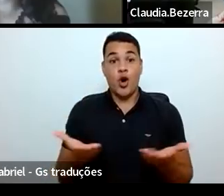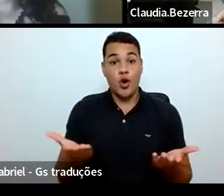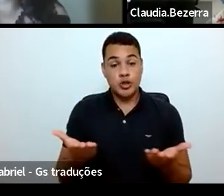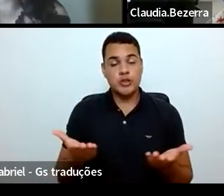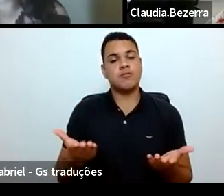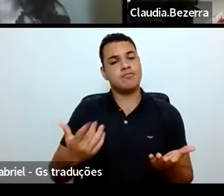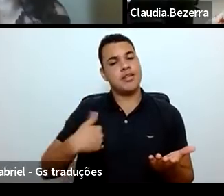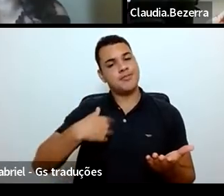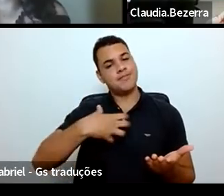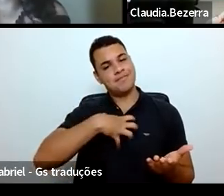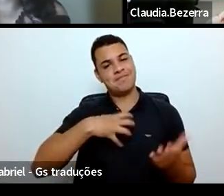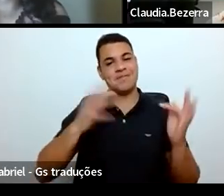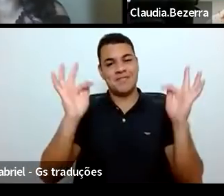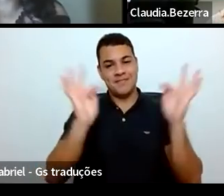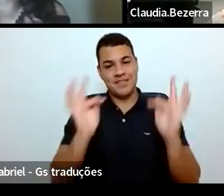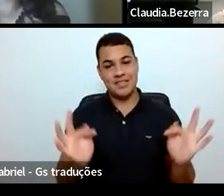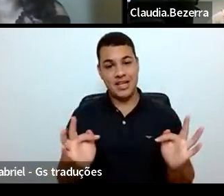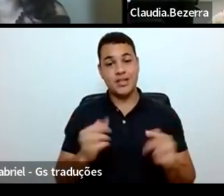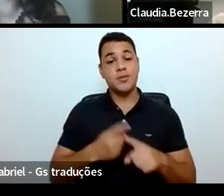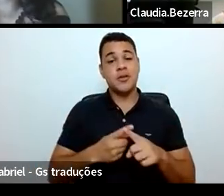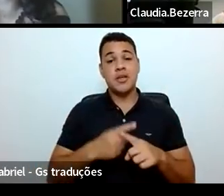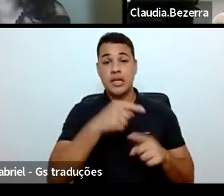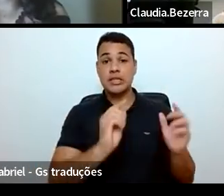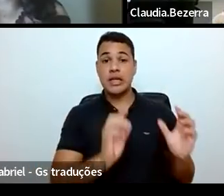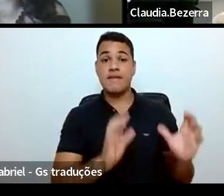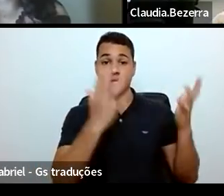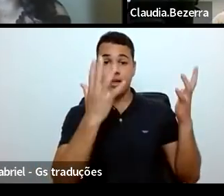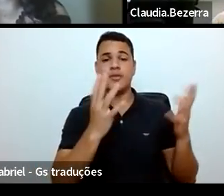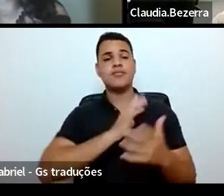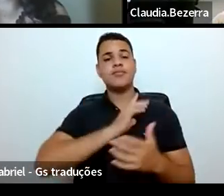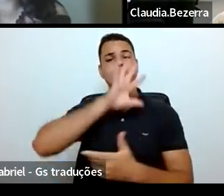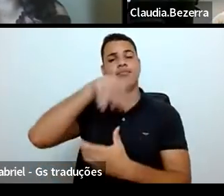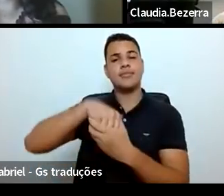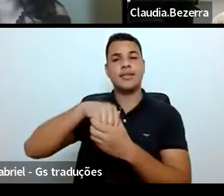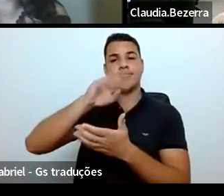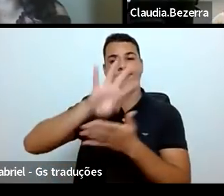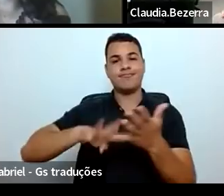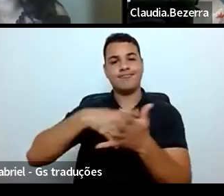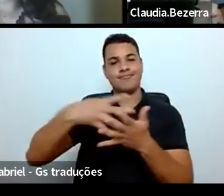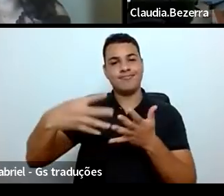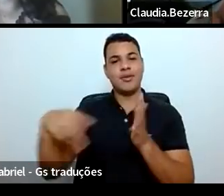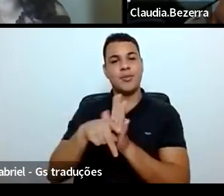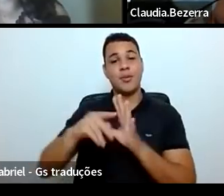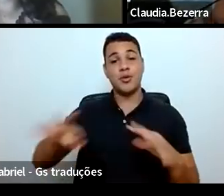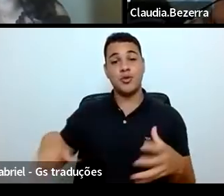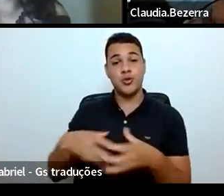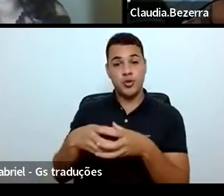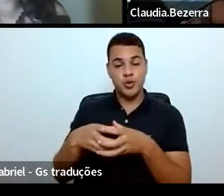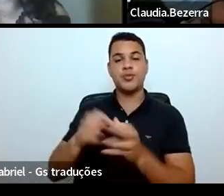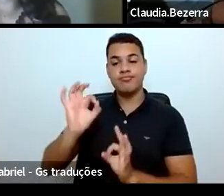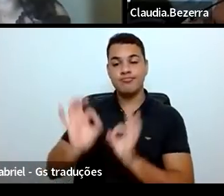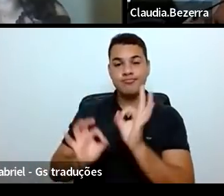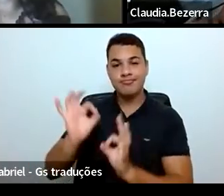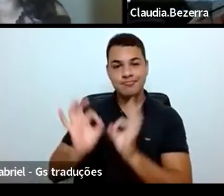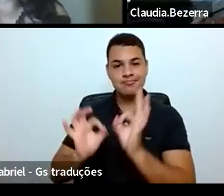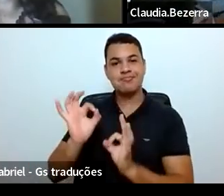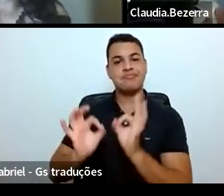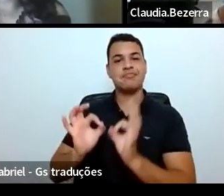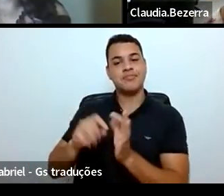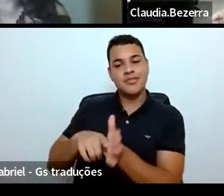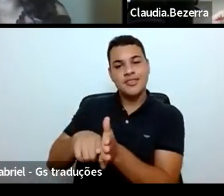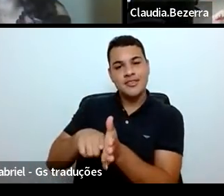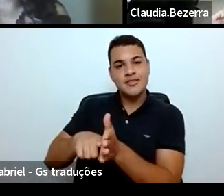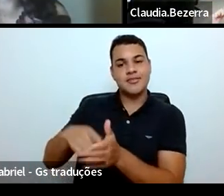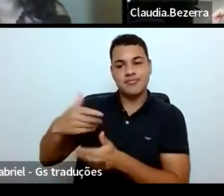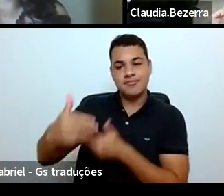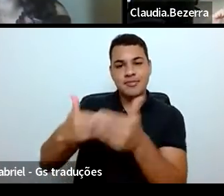evento que já faz parte do calendário do Conselho Nacional de Desenvolvimento Científico e Tecnológico, o CNPq. Essa